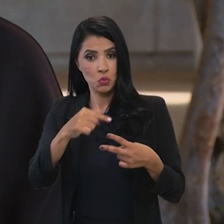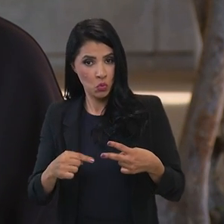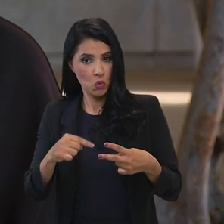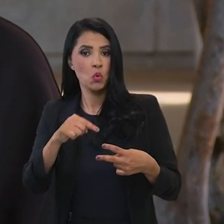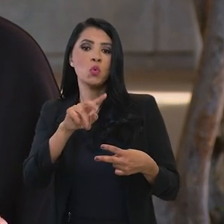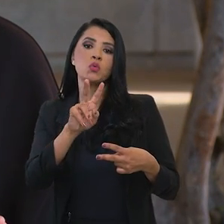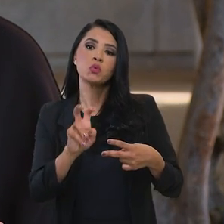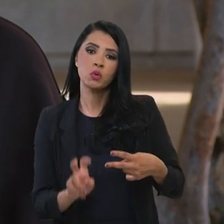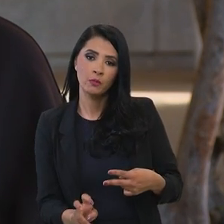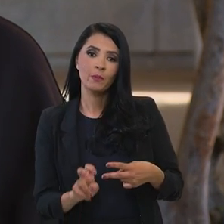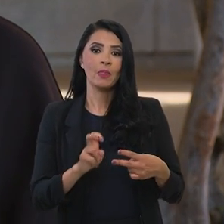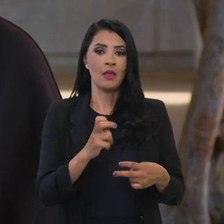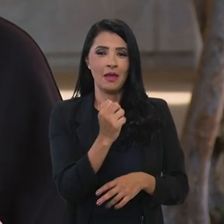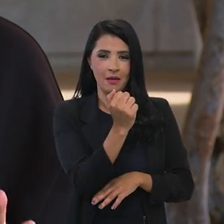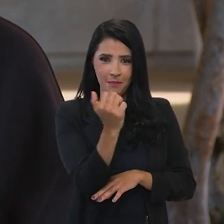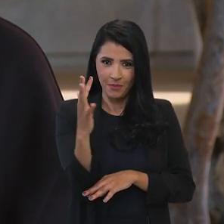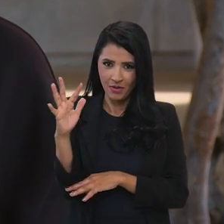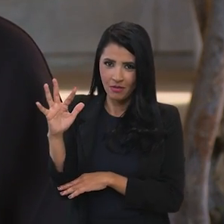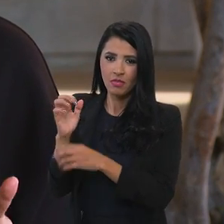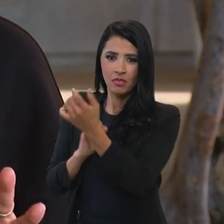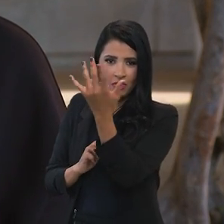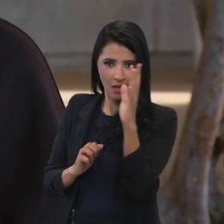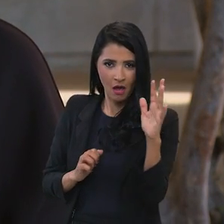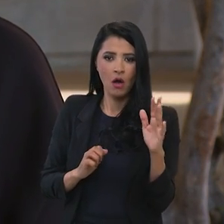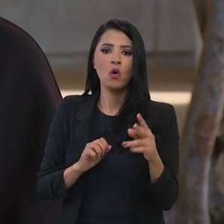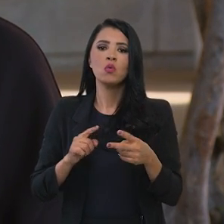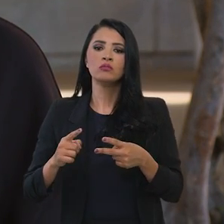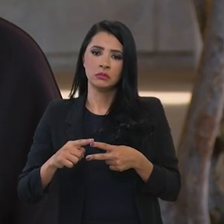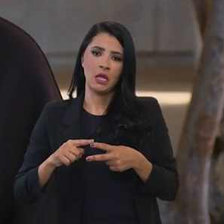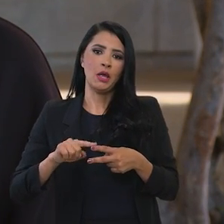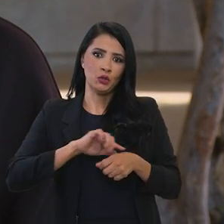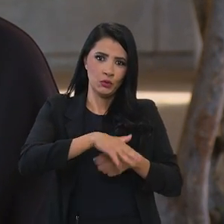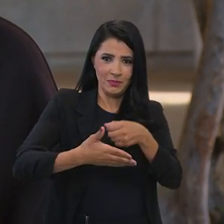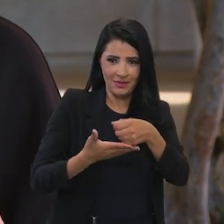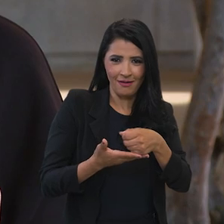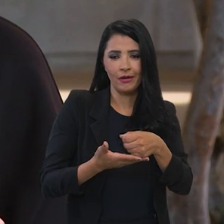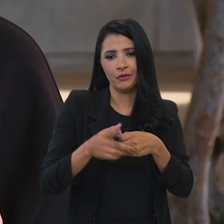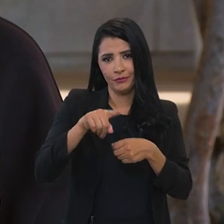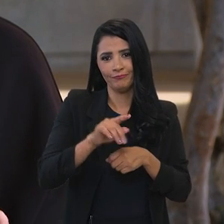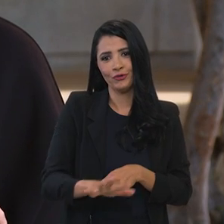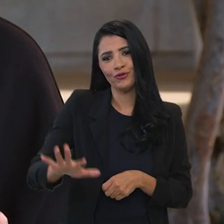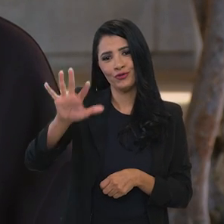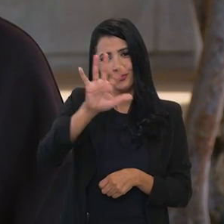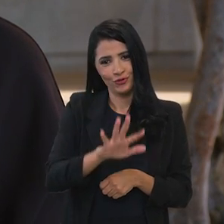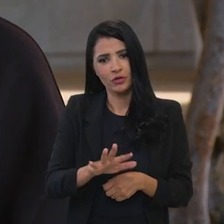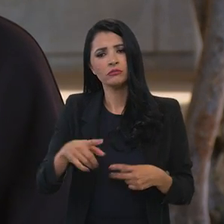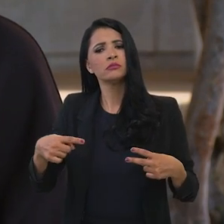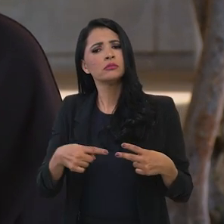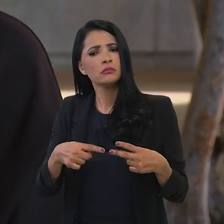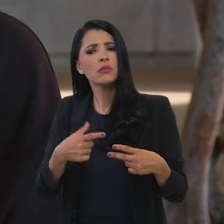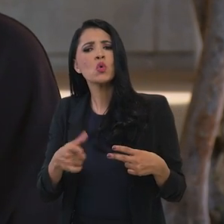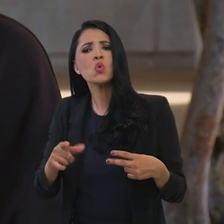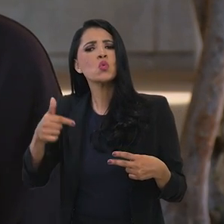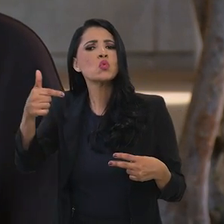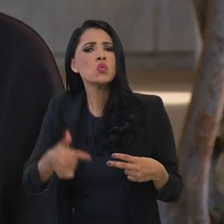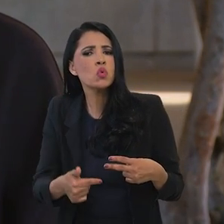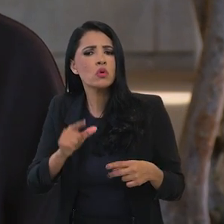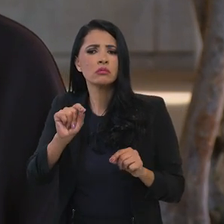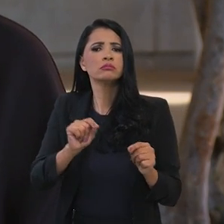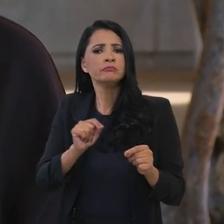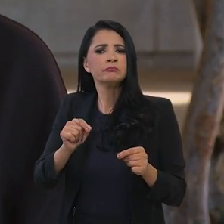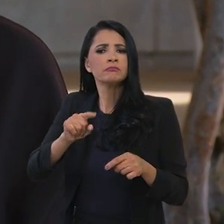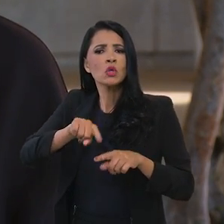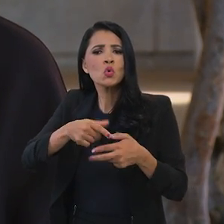duas agendas a agenda ambiental sustentabilidade de maneira geral Carol mas enfim inclusive ambiental e também